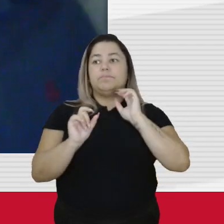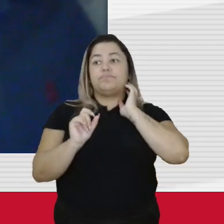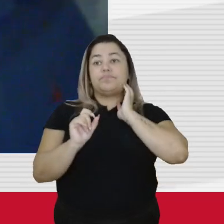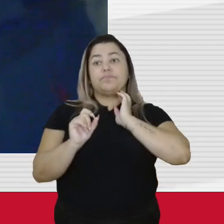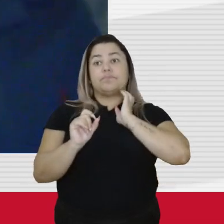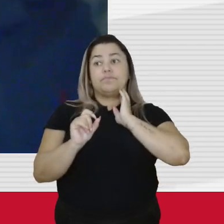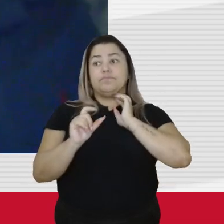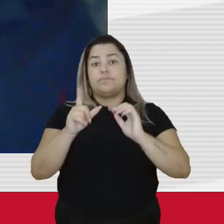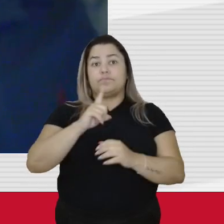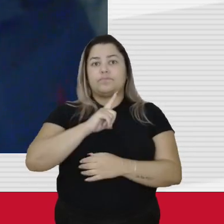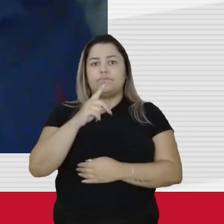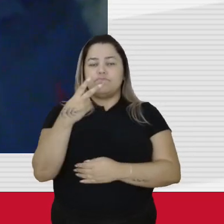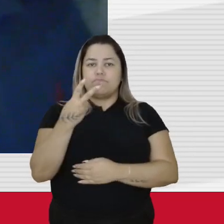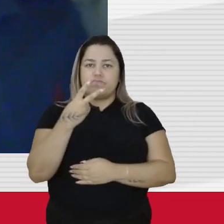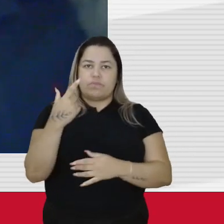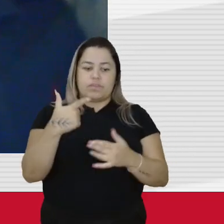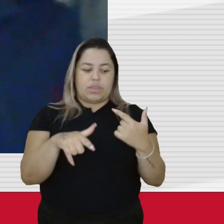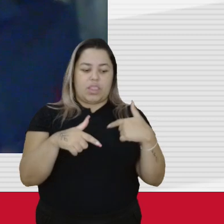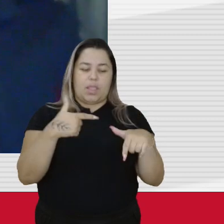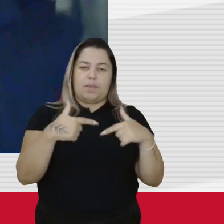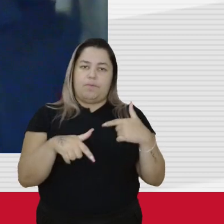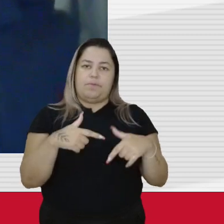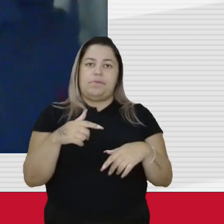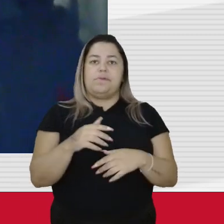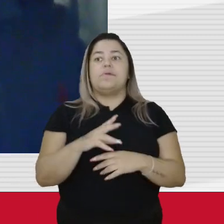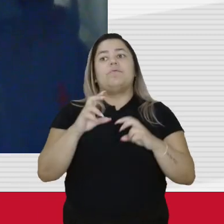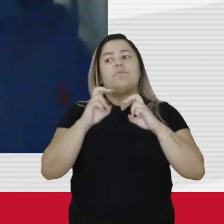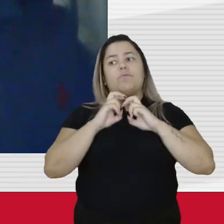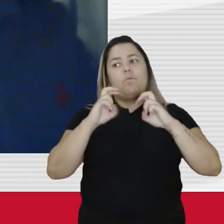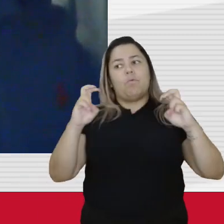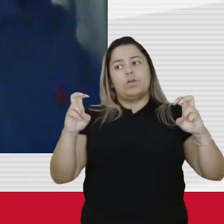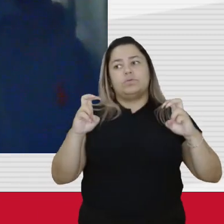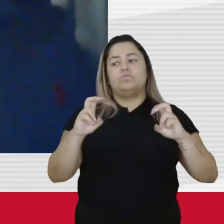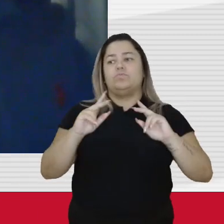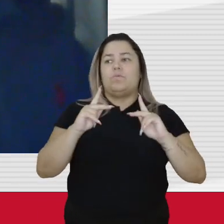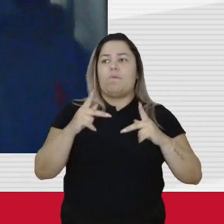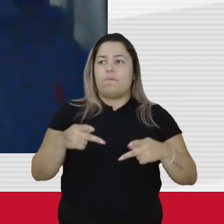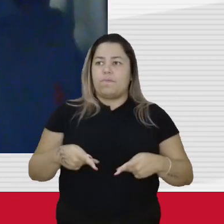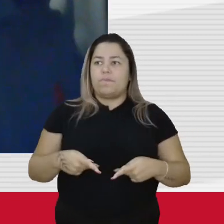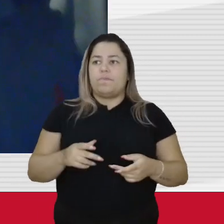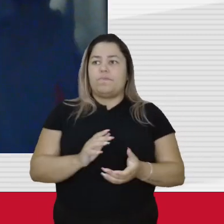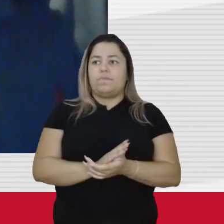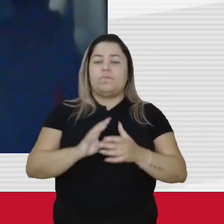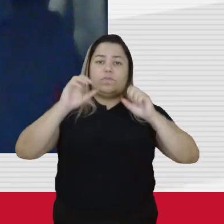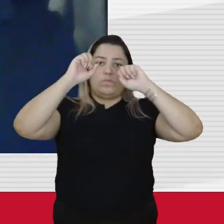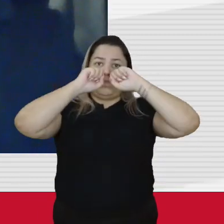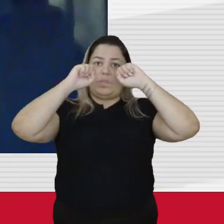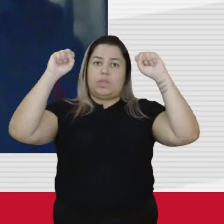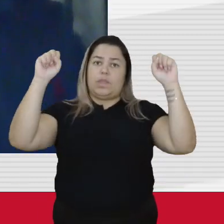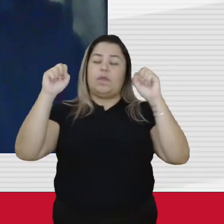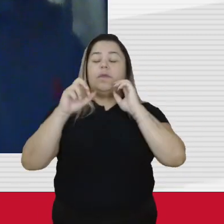tiveram dois trabalhos, um chamado Voz Humana, a defesa perante os tribunais da República,